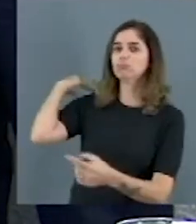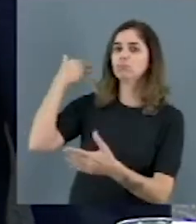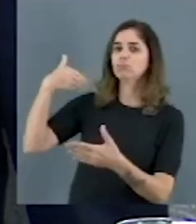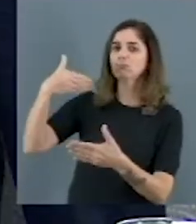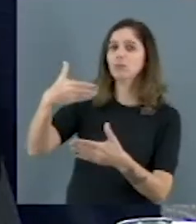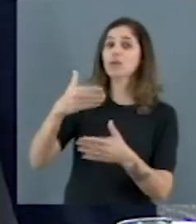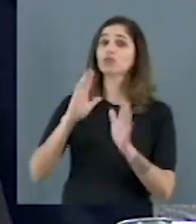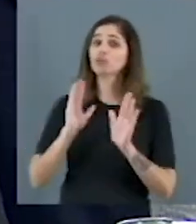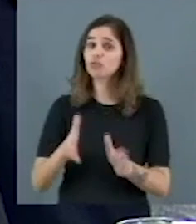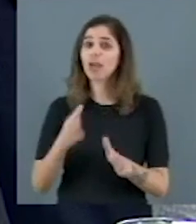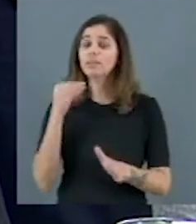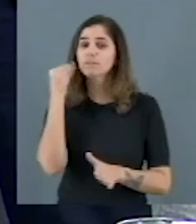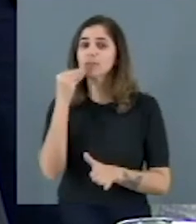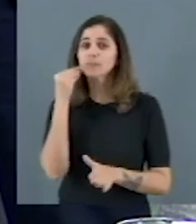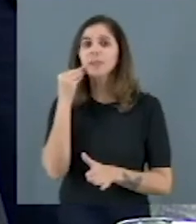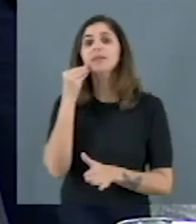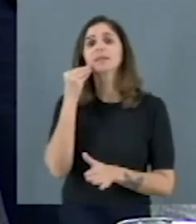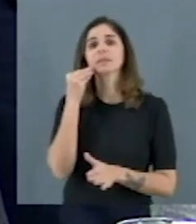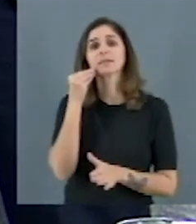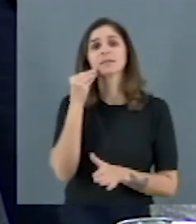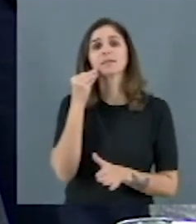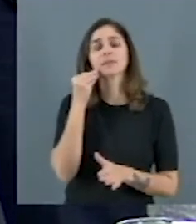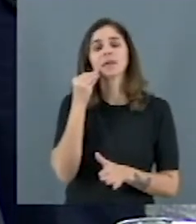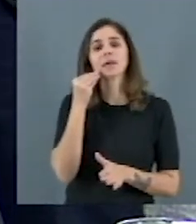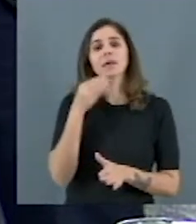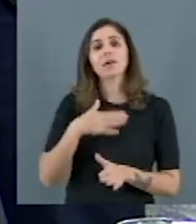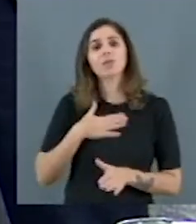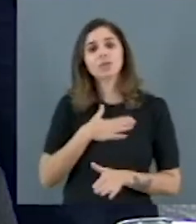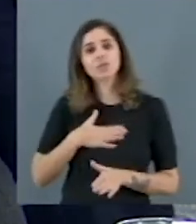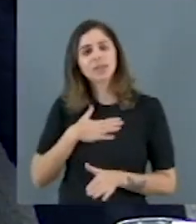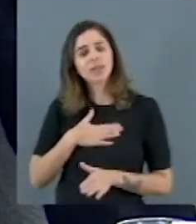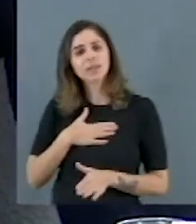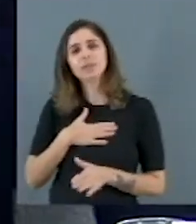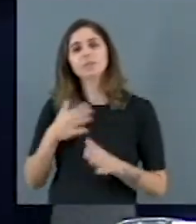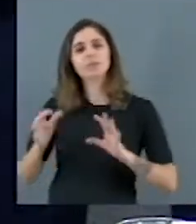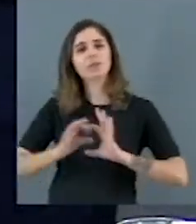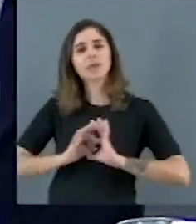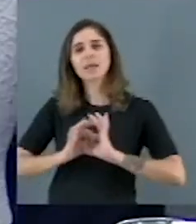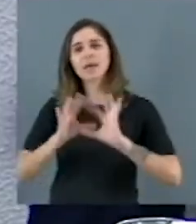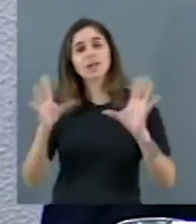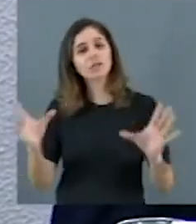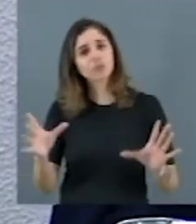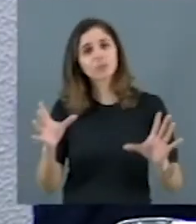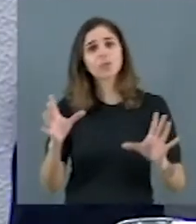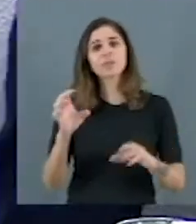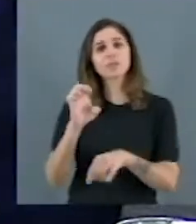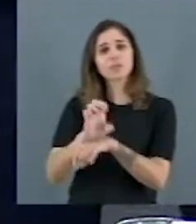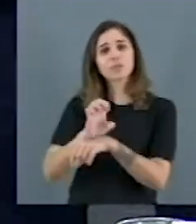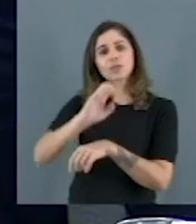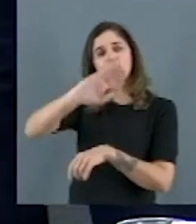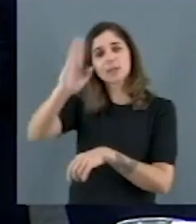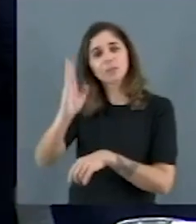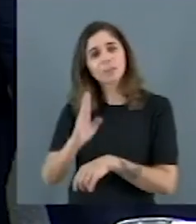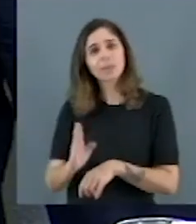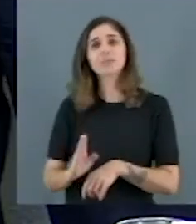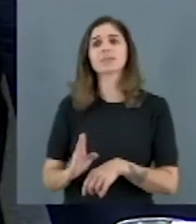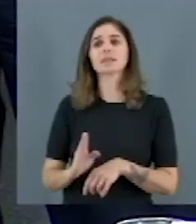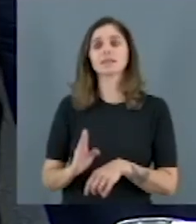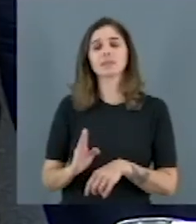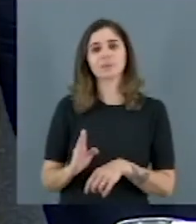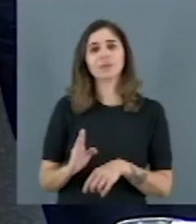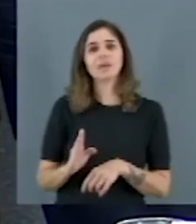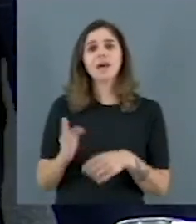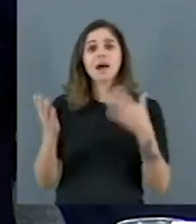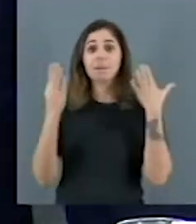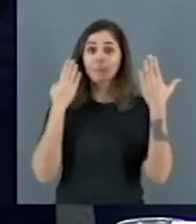nós gostaríamos, portanto, de colocar à disposição do Estado brasileiro a psicologia brasileira como mais uma